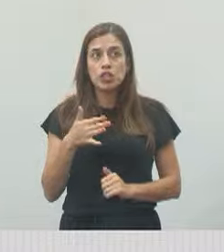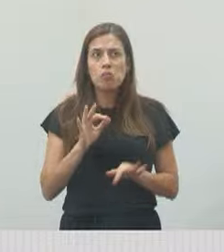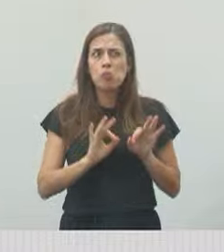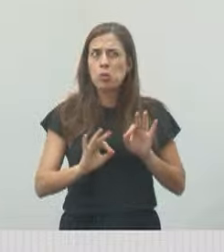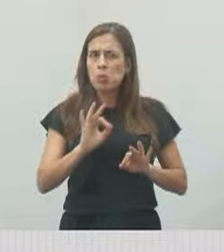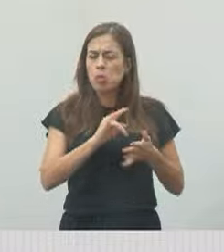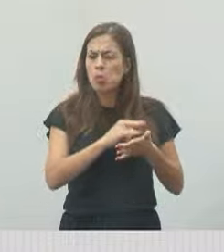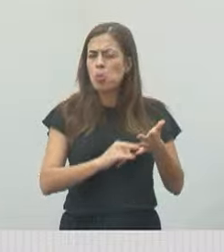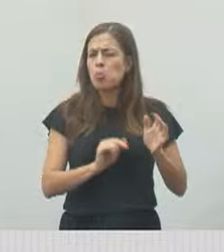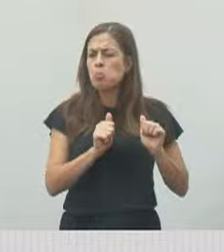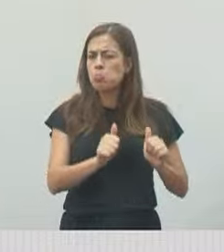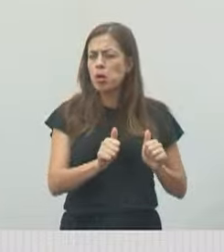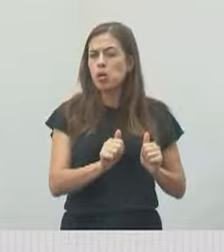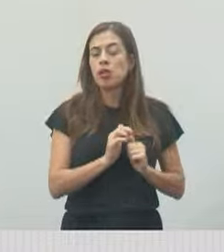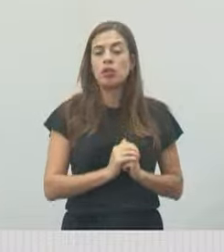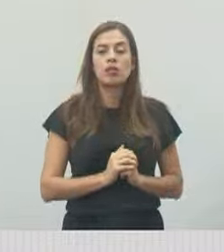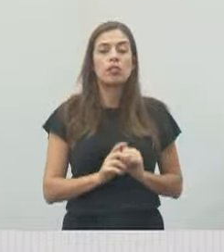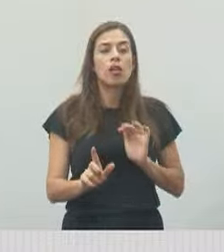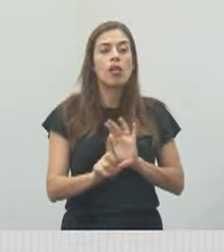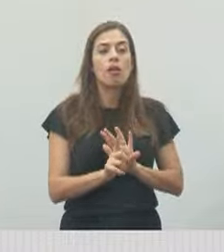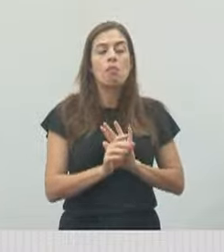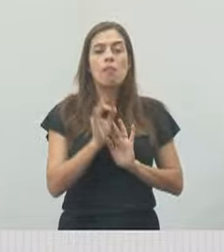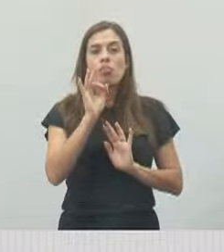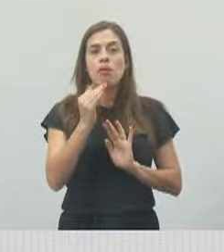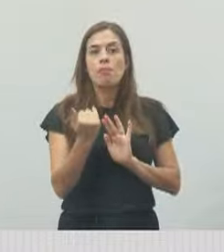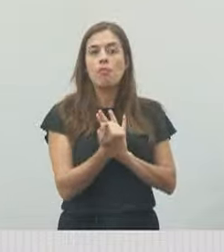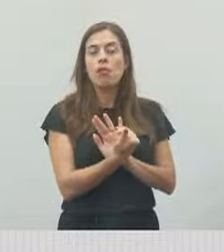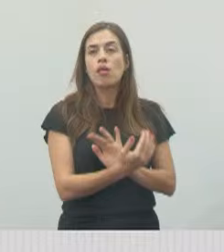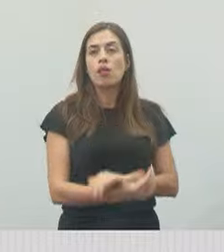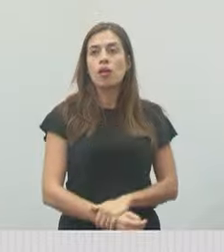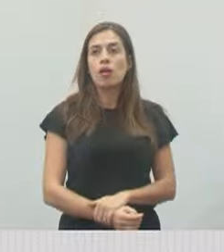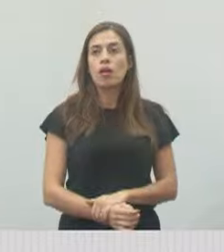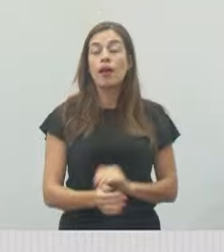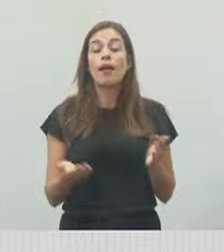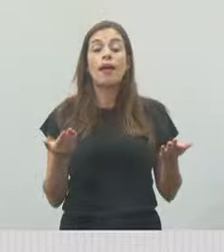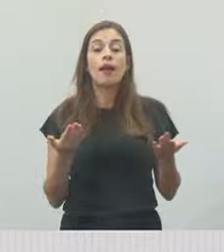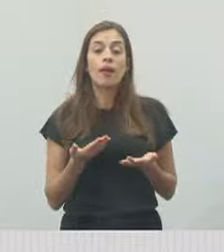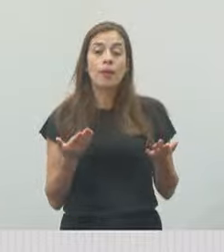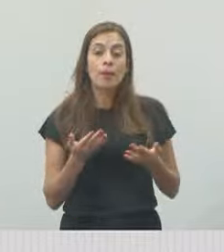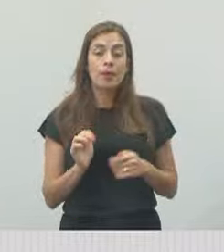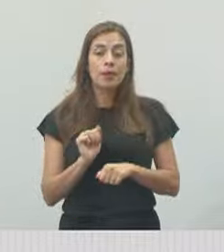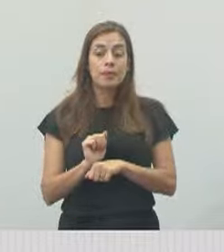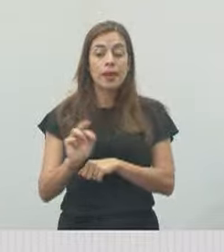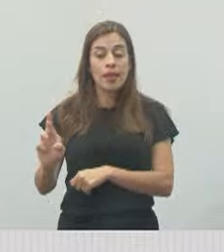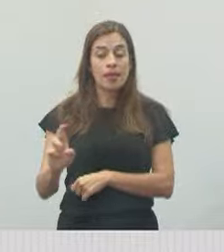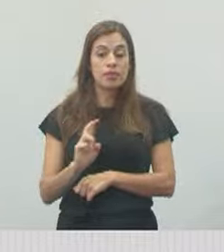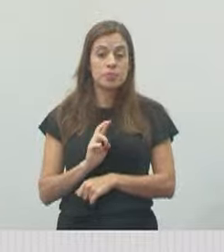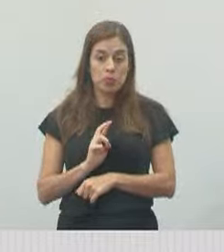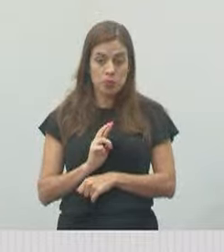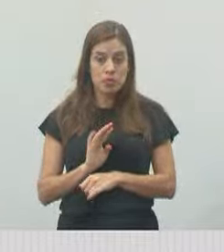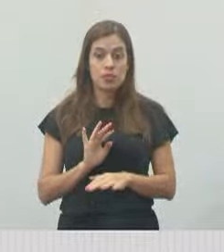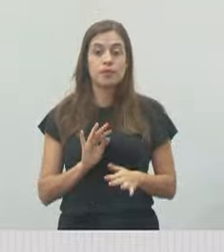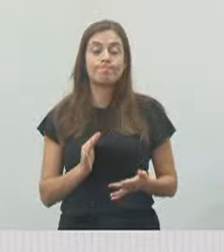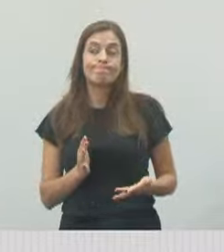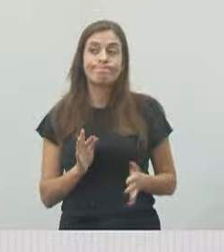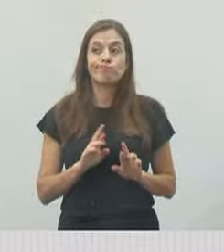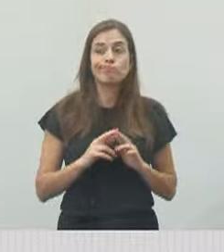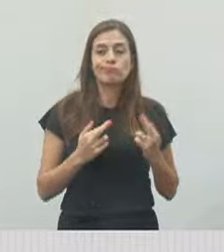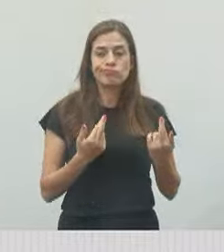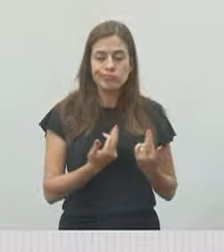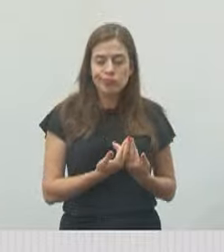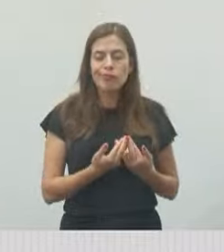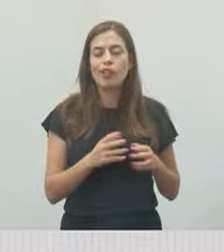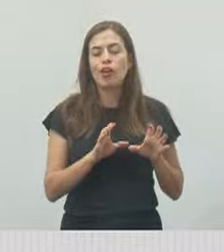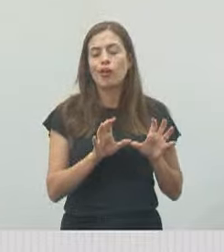legal e agora estamos aguardando apenas a resposta. Então fiz uma reunião com a